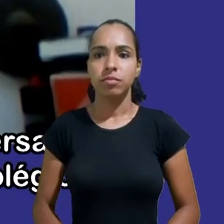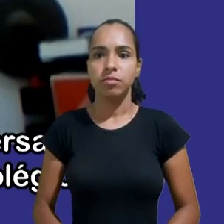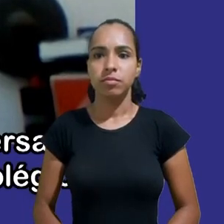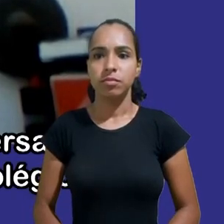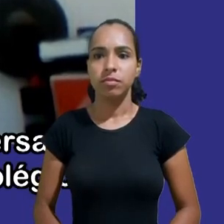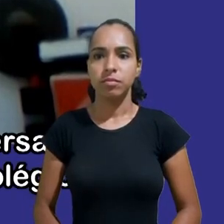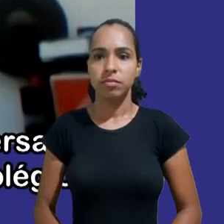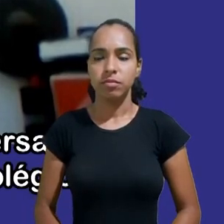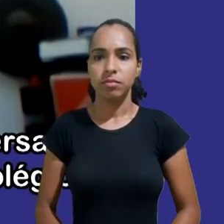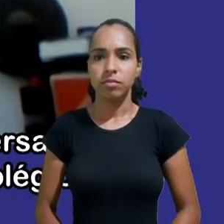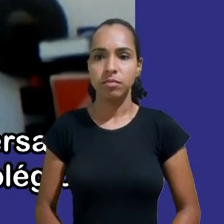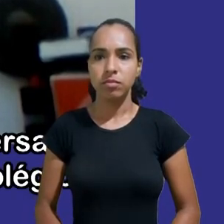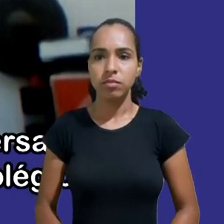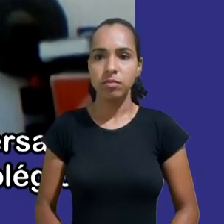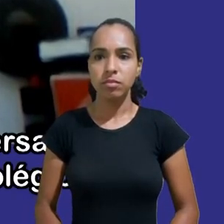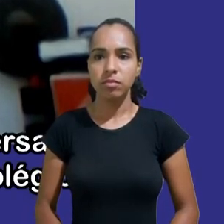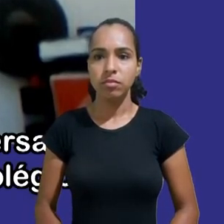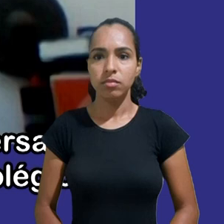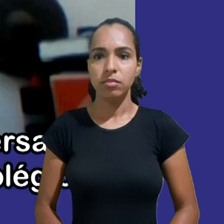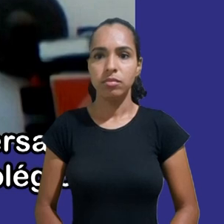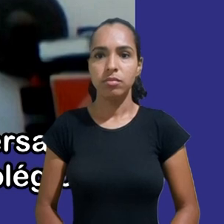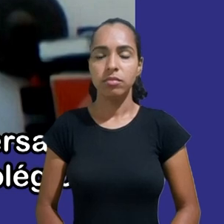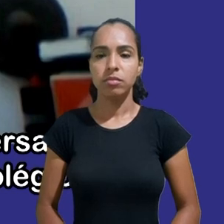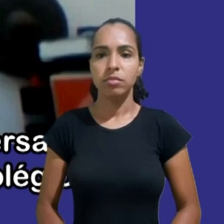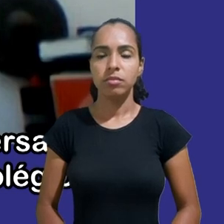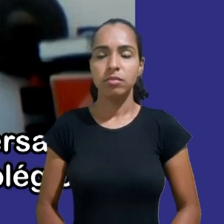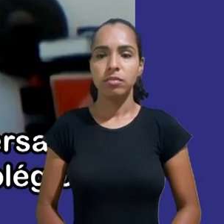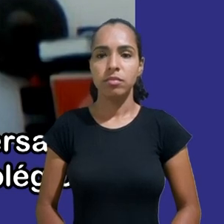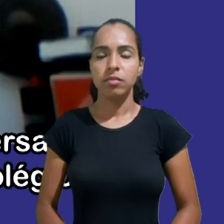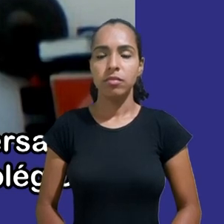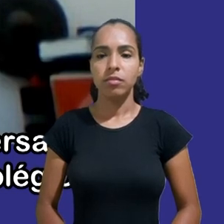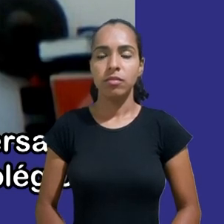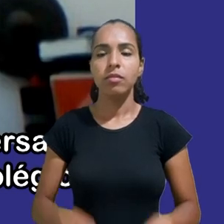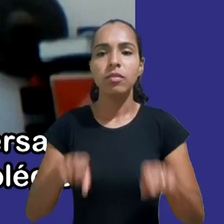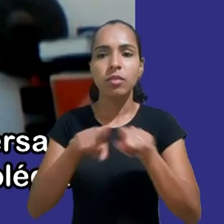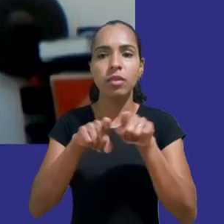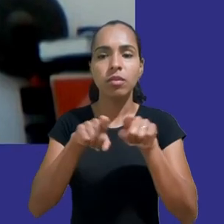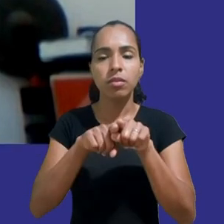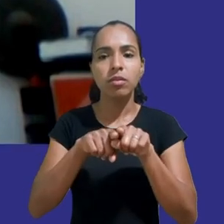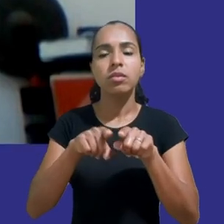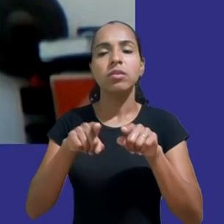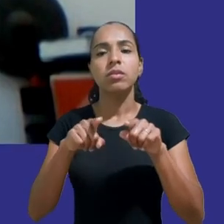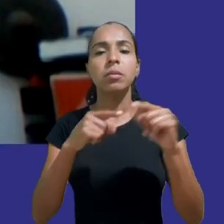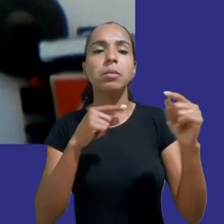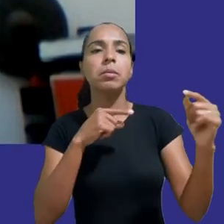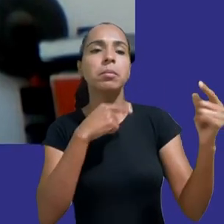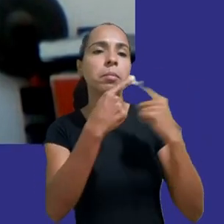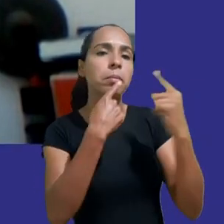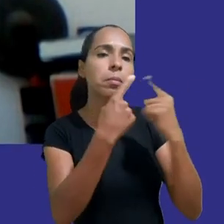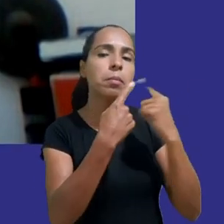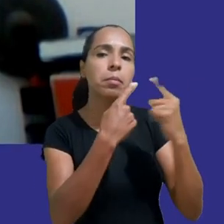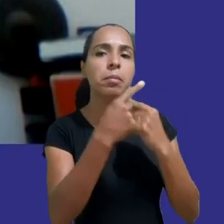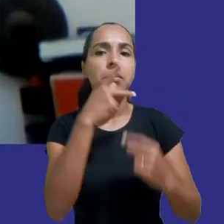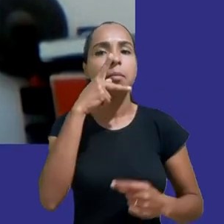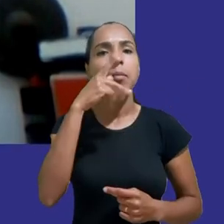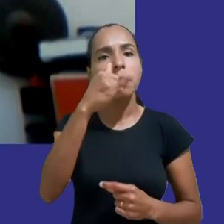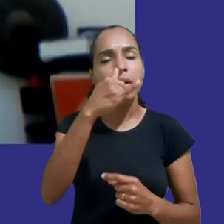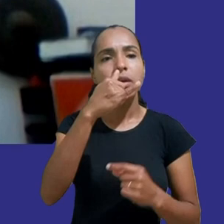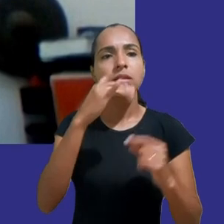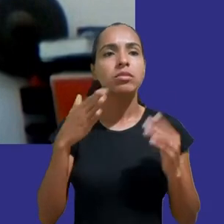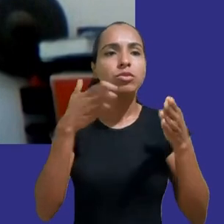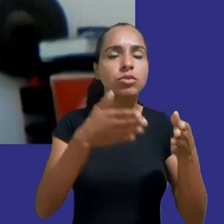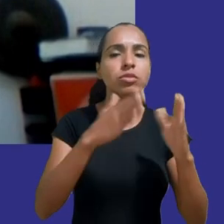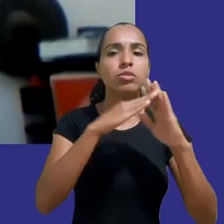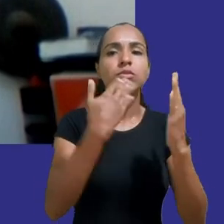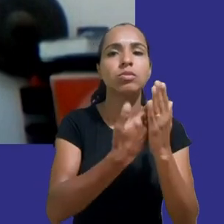o que também notei à medida que conversava sobre isso com os pais na entrada do colégio foi que essa era a melhor maneira de ter boas